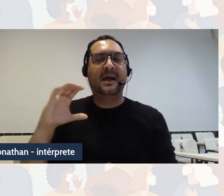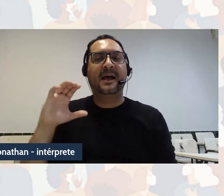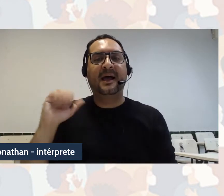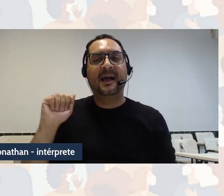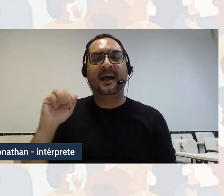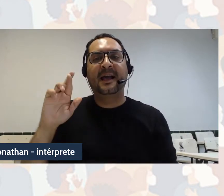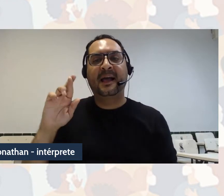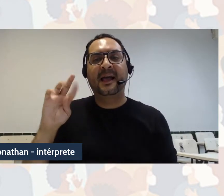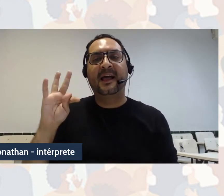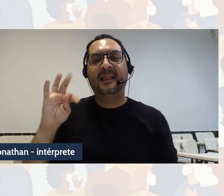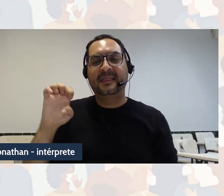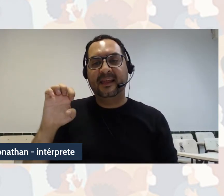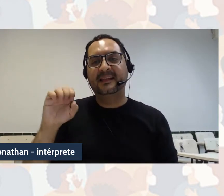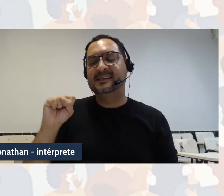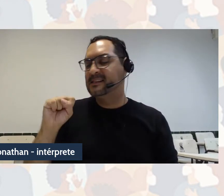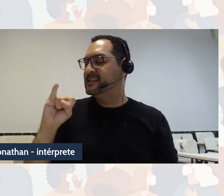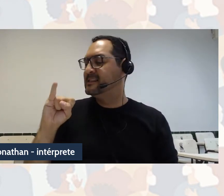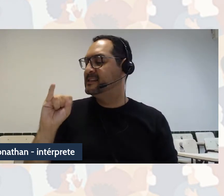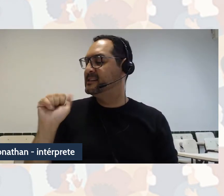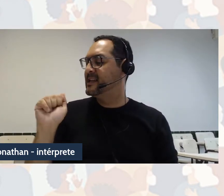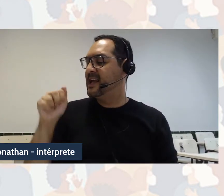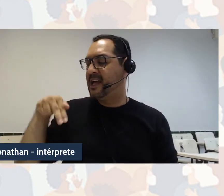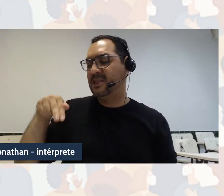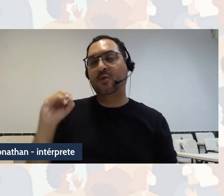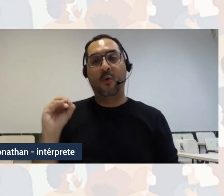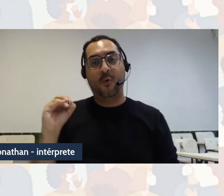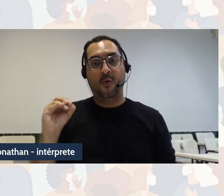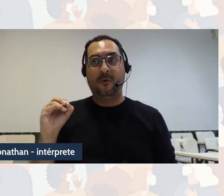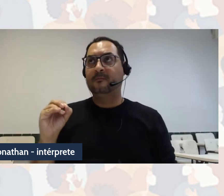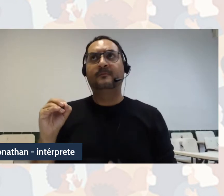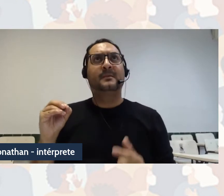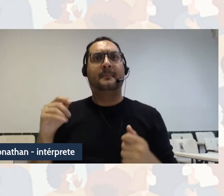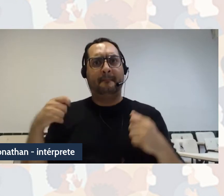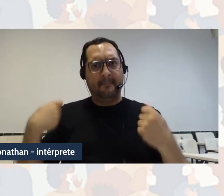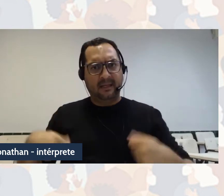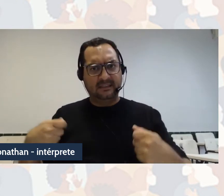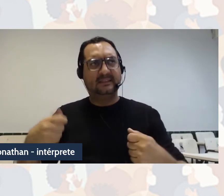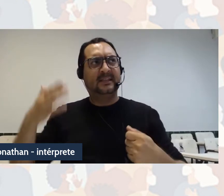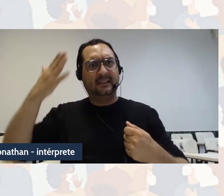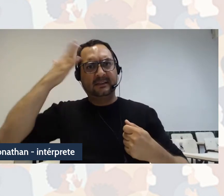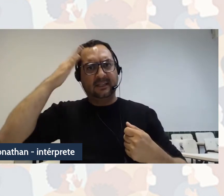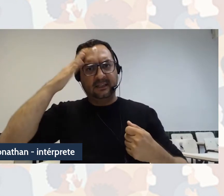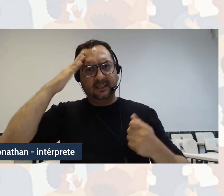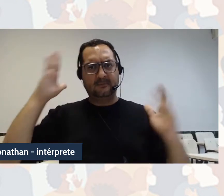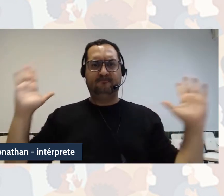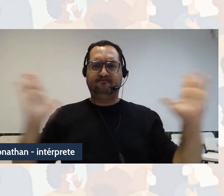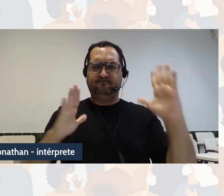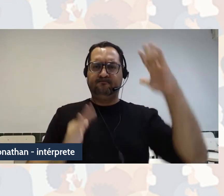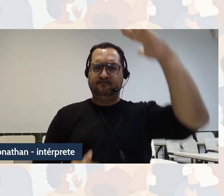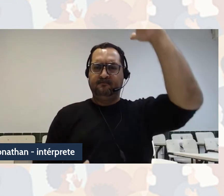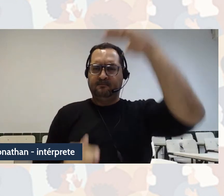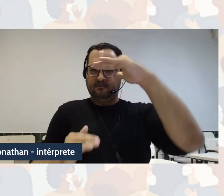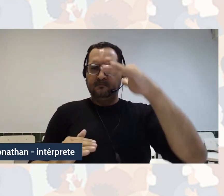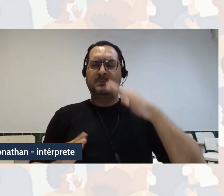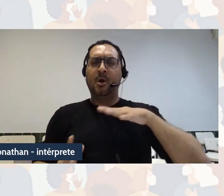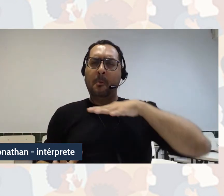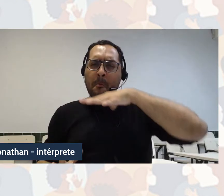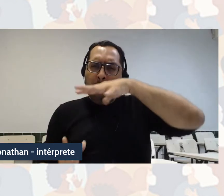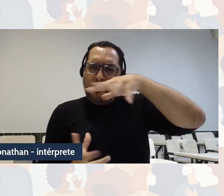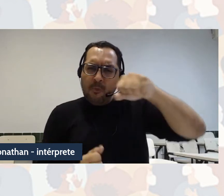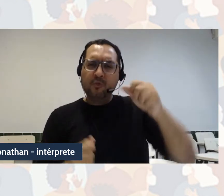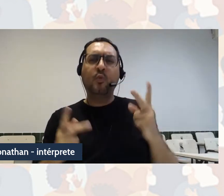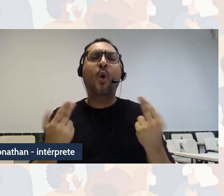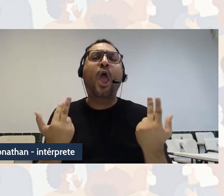E nessa lógica cartesiana, como que a gente entende o mundo? O mundo é uma máquina, né, o mundo natural se assemelha a uma